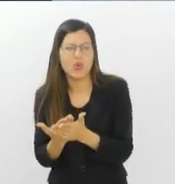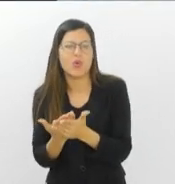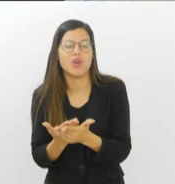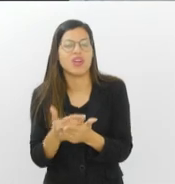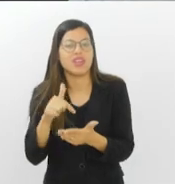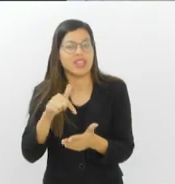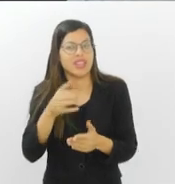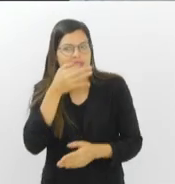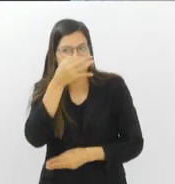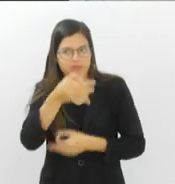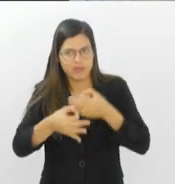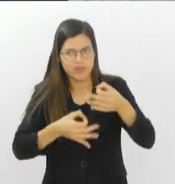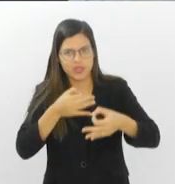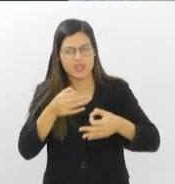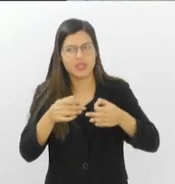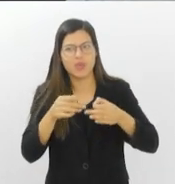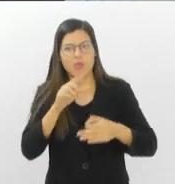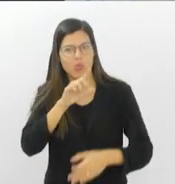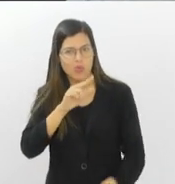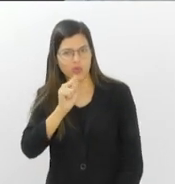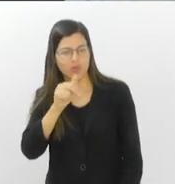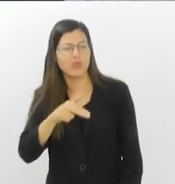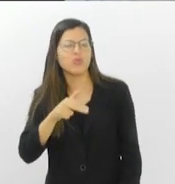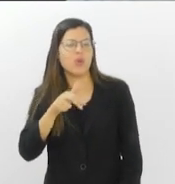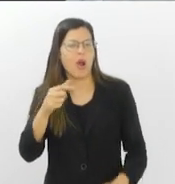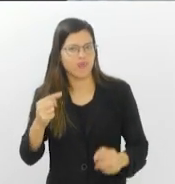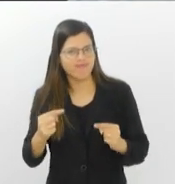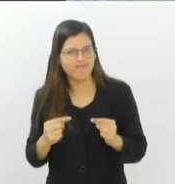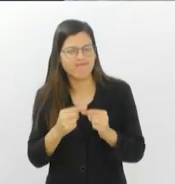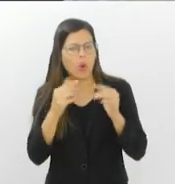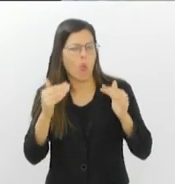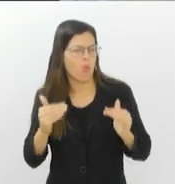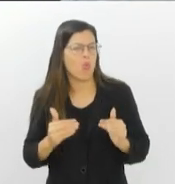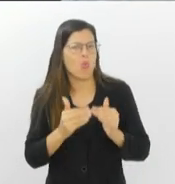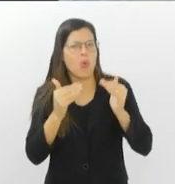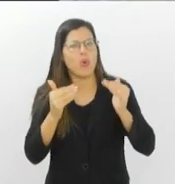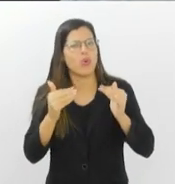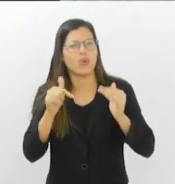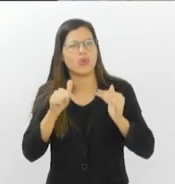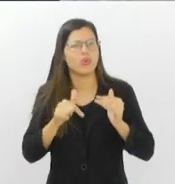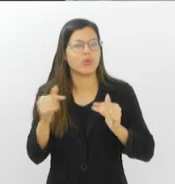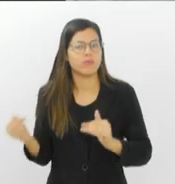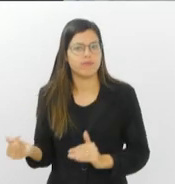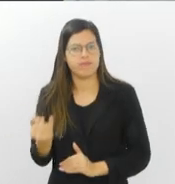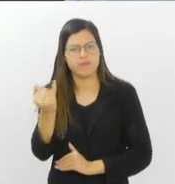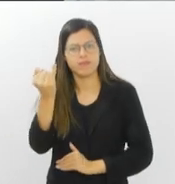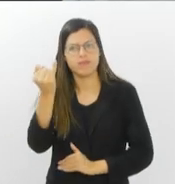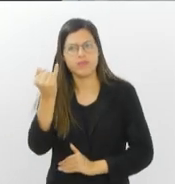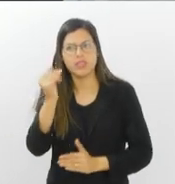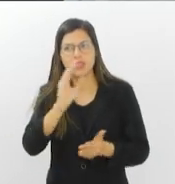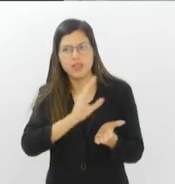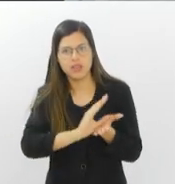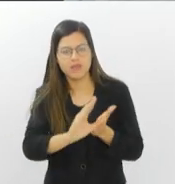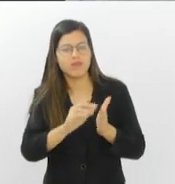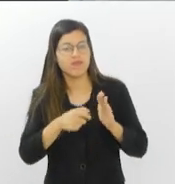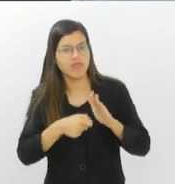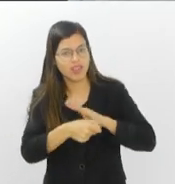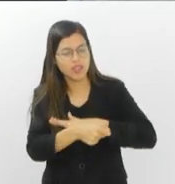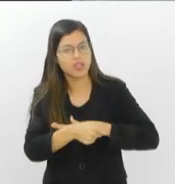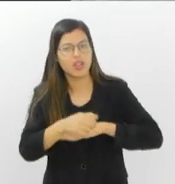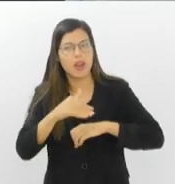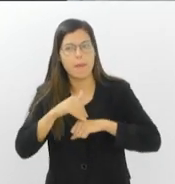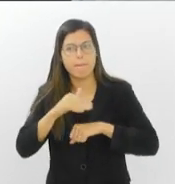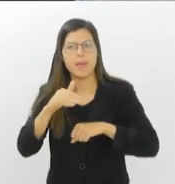essa sugestão do Luan faz um pouco de sentido porque eu concordo que seria importante aí investir em mais bicicletários